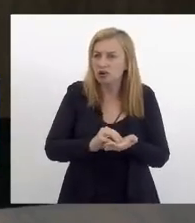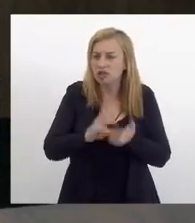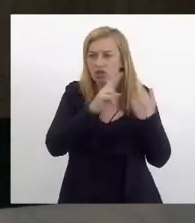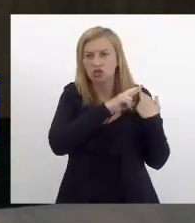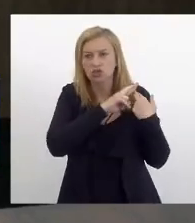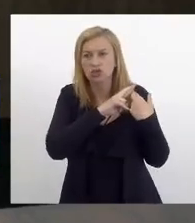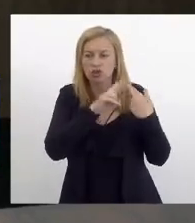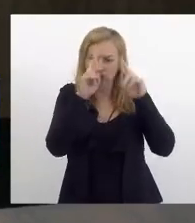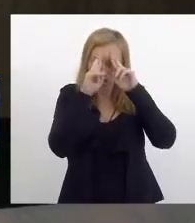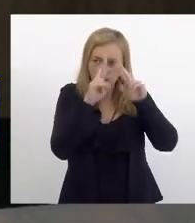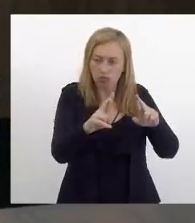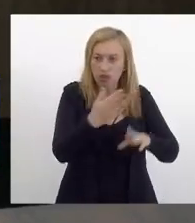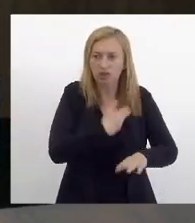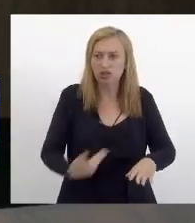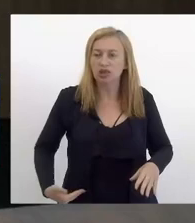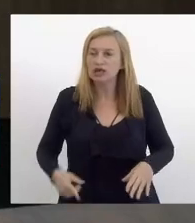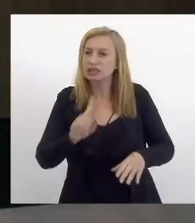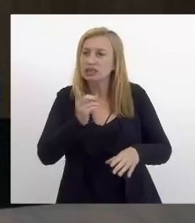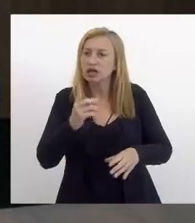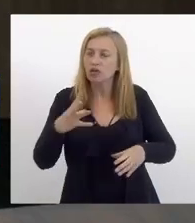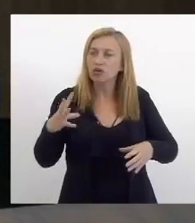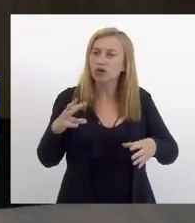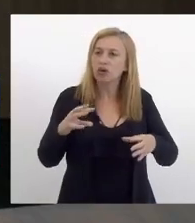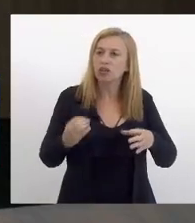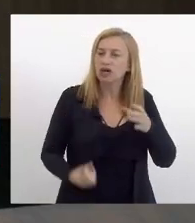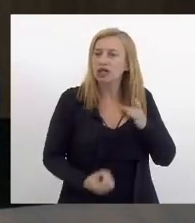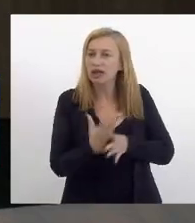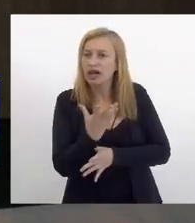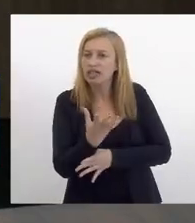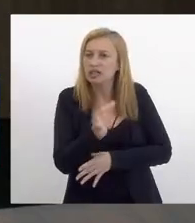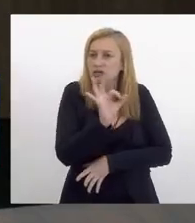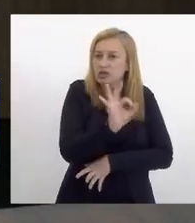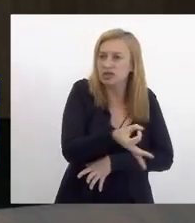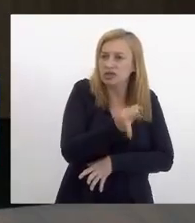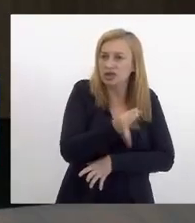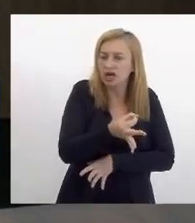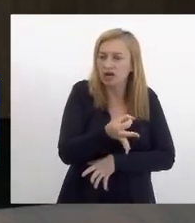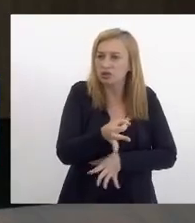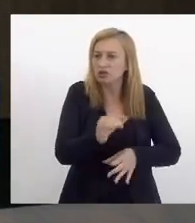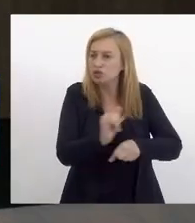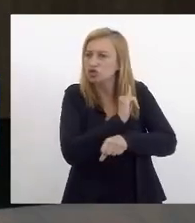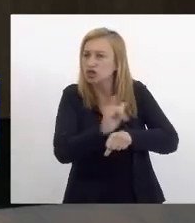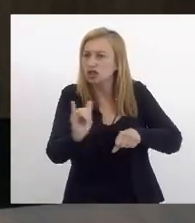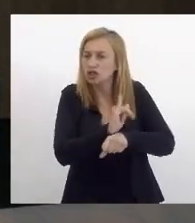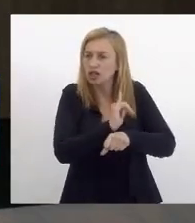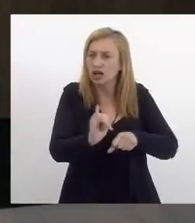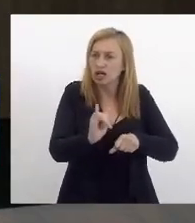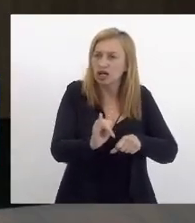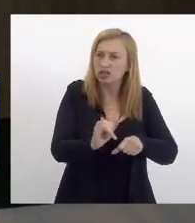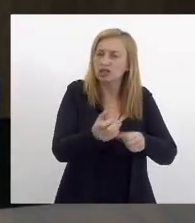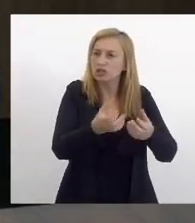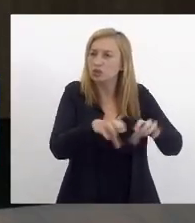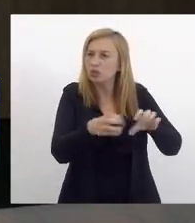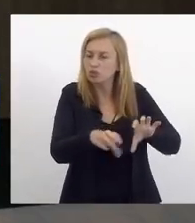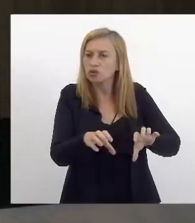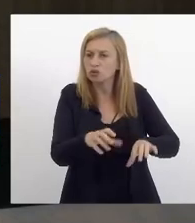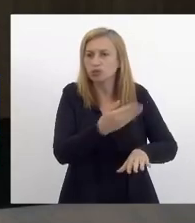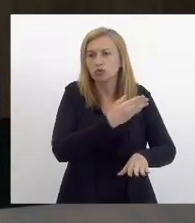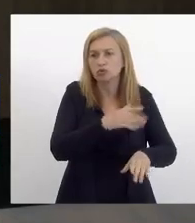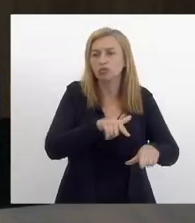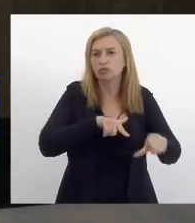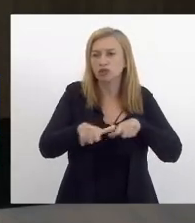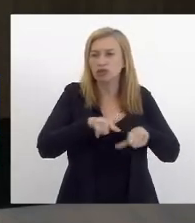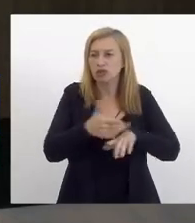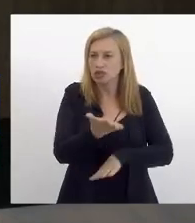pelo não implementação de uma forma correta de concurso público para esses trabalhadores a